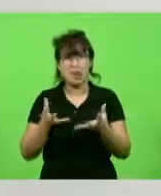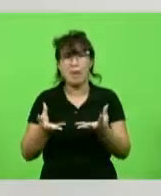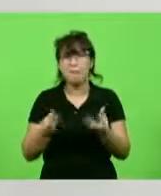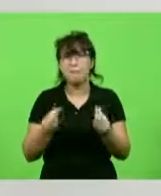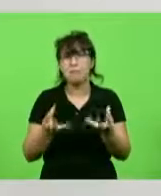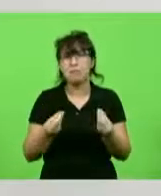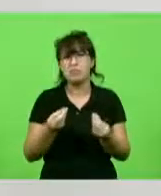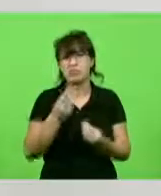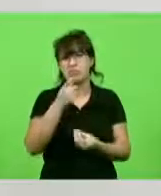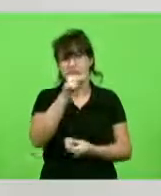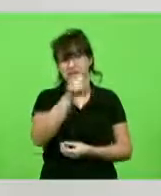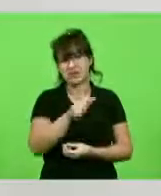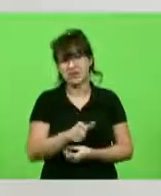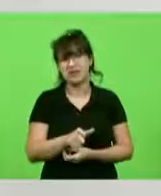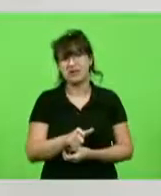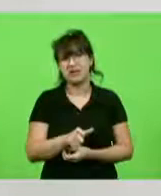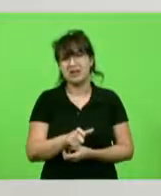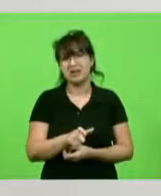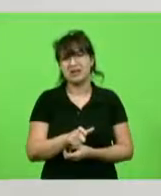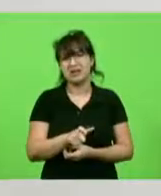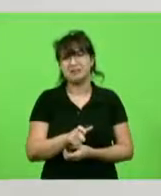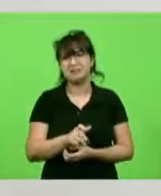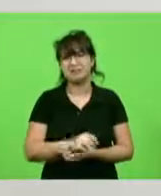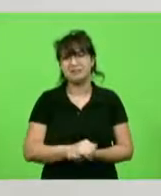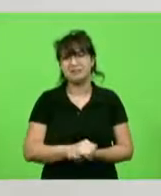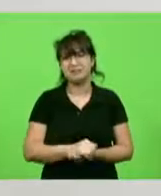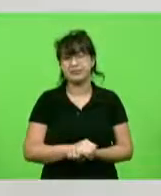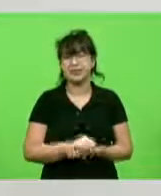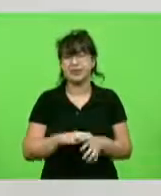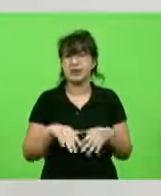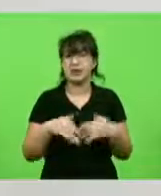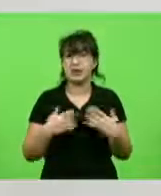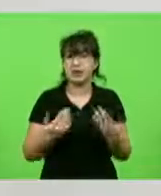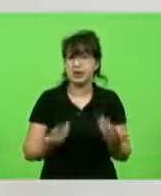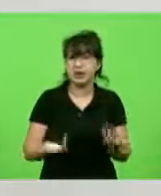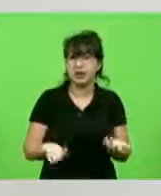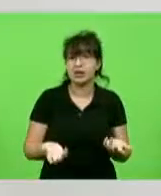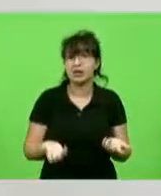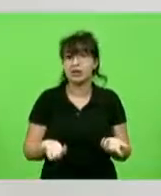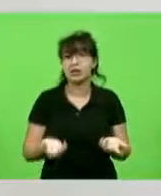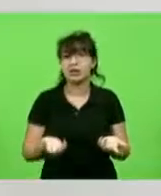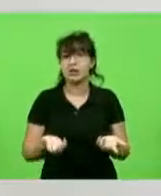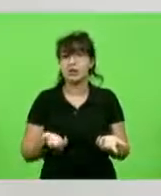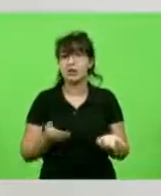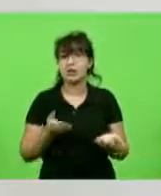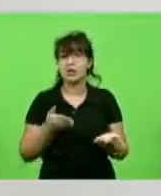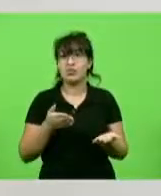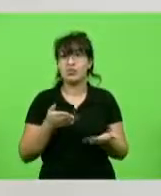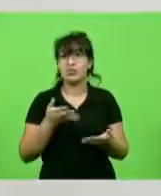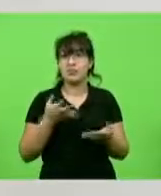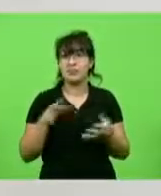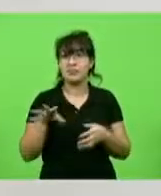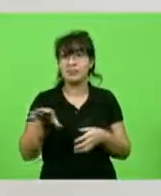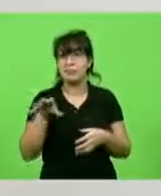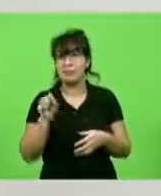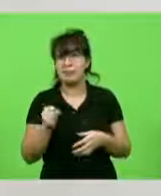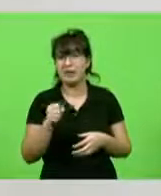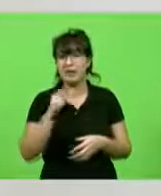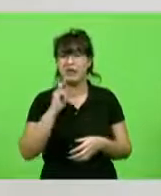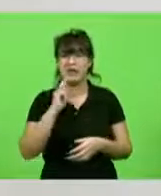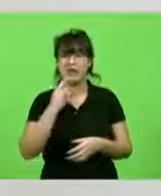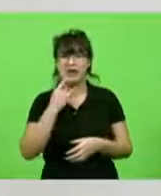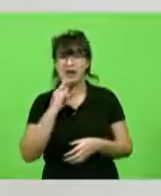rapaz mesmo, que aí sim chegou naquele ponto. E como eu disse, a gente não pode chegar ao ponto de buscar no álcool, buscar no antidepressivo,